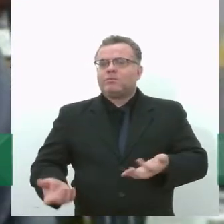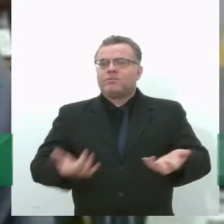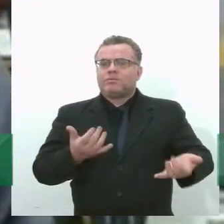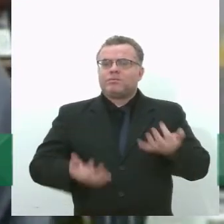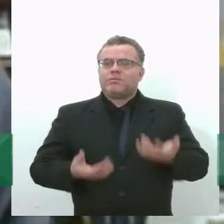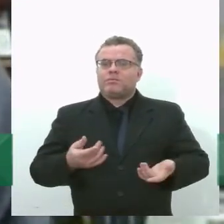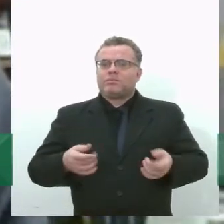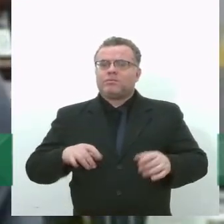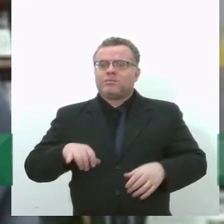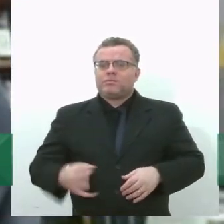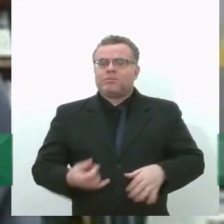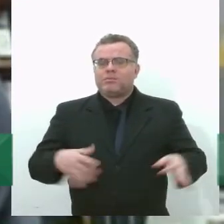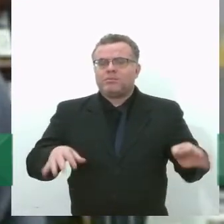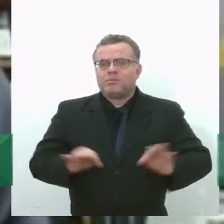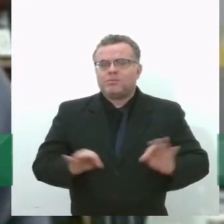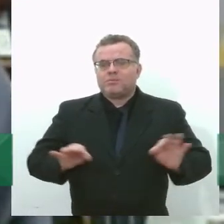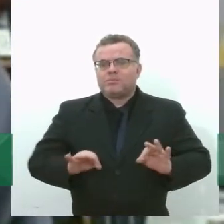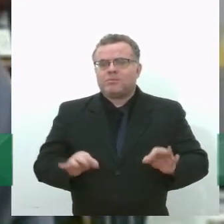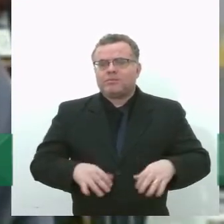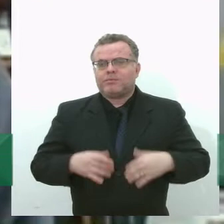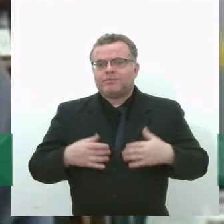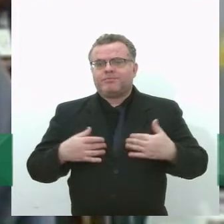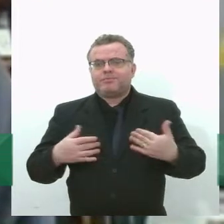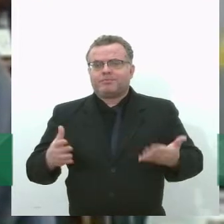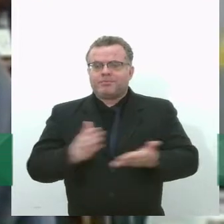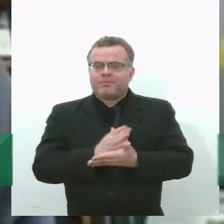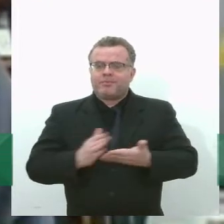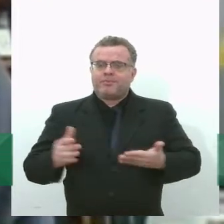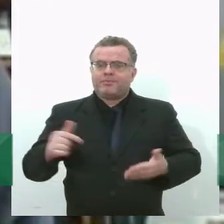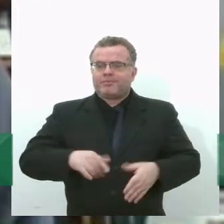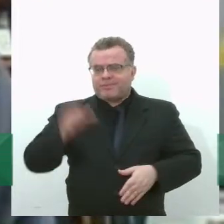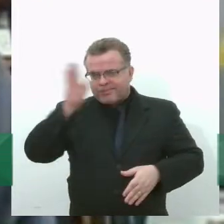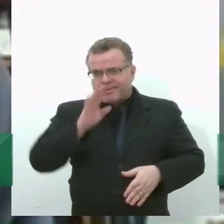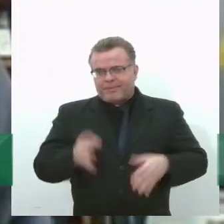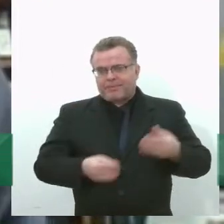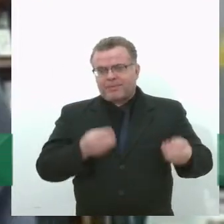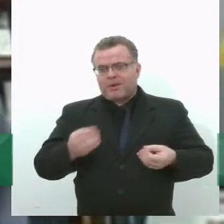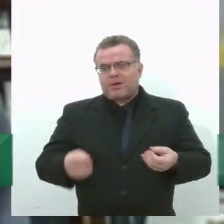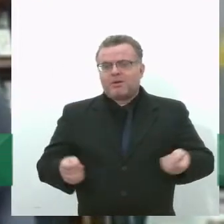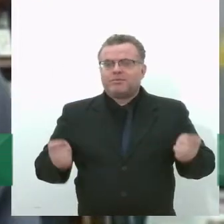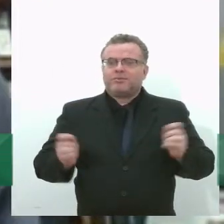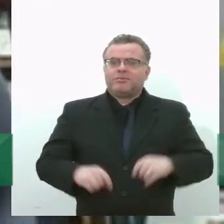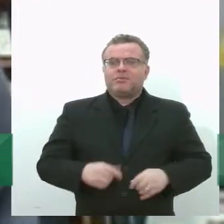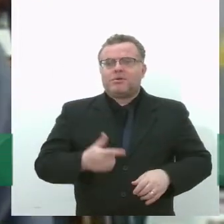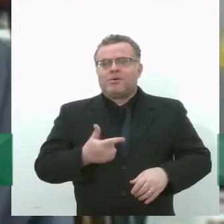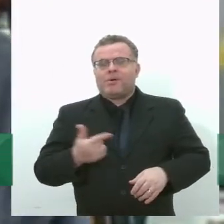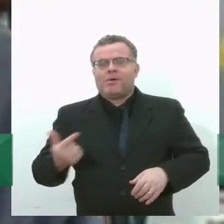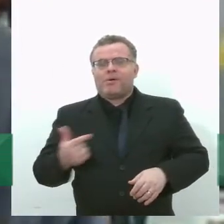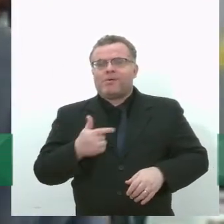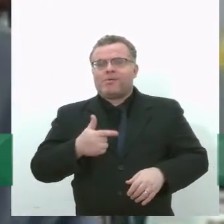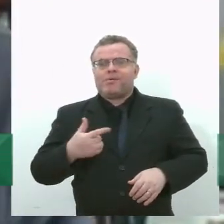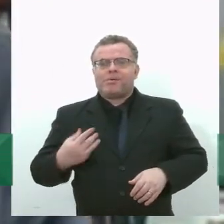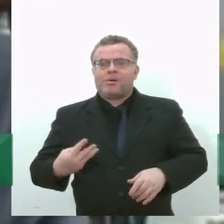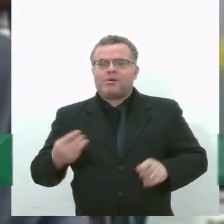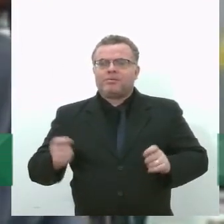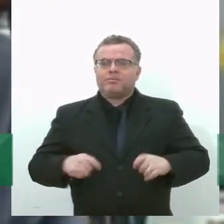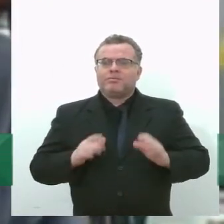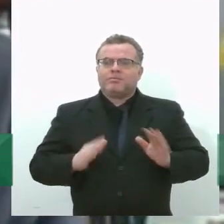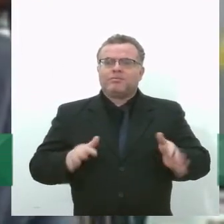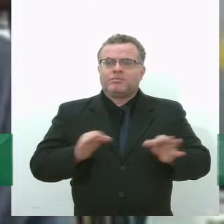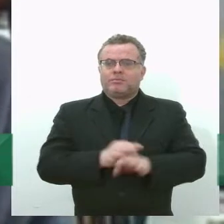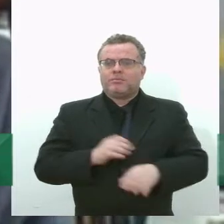energético nenhum. O que alguns aterros no Brasil fazem, acho que cerca de 22, por aí, estão registrados na ANEVA, inclusive, Já